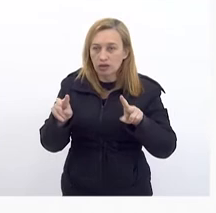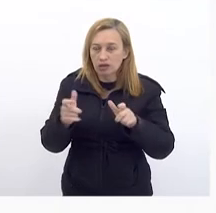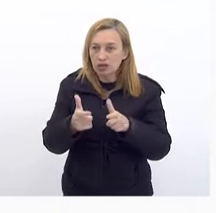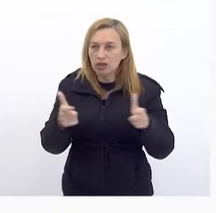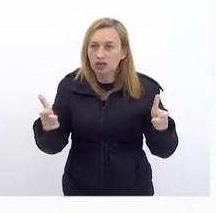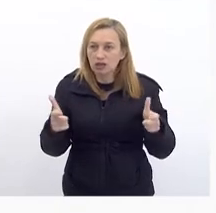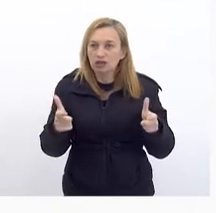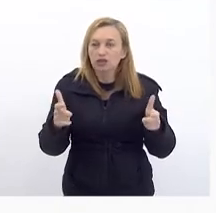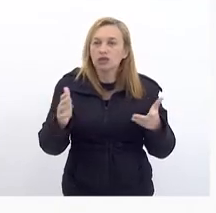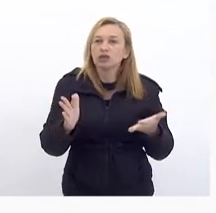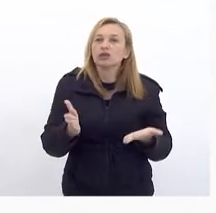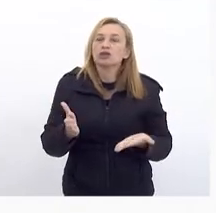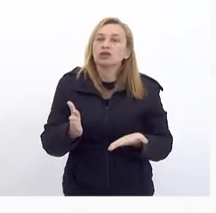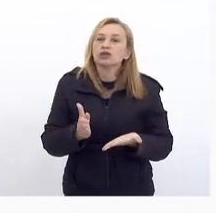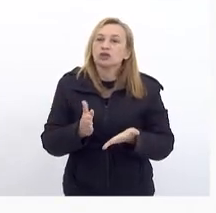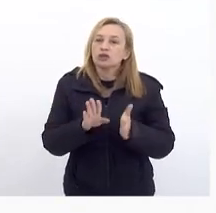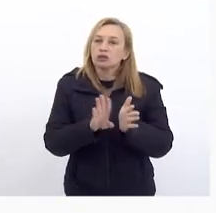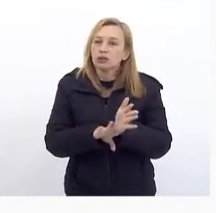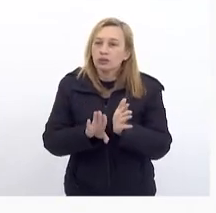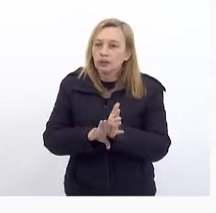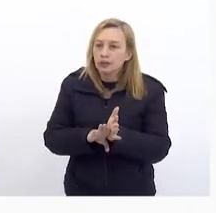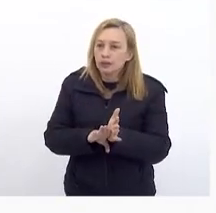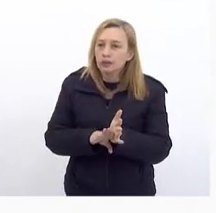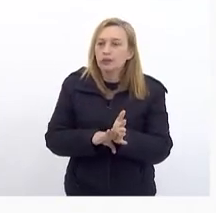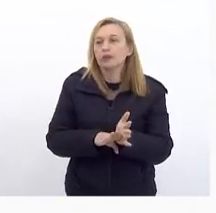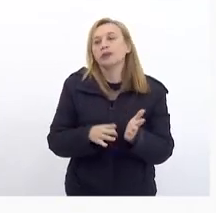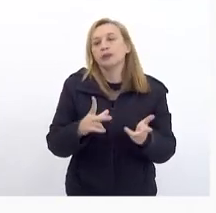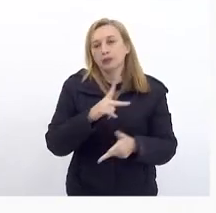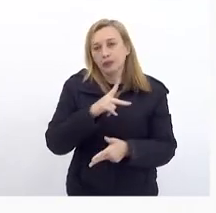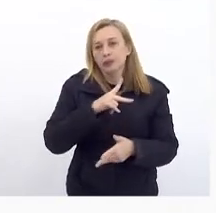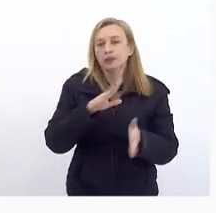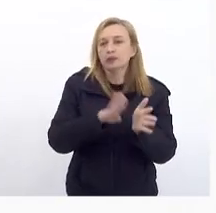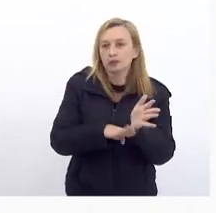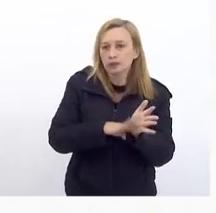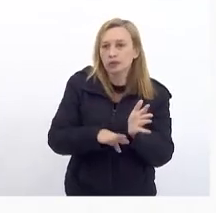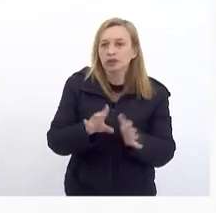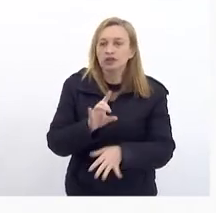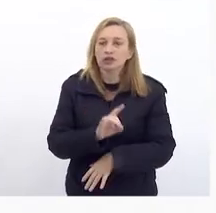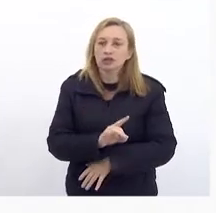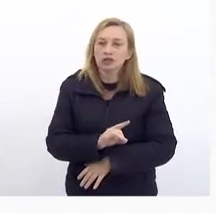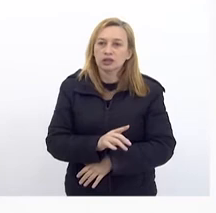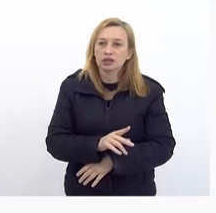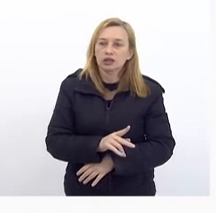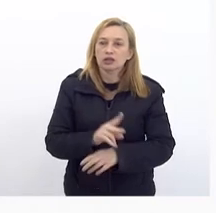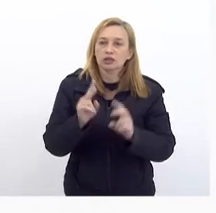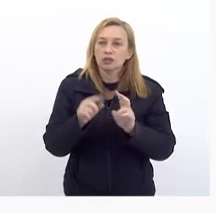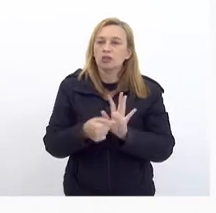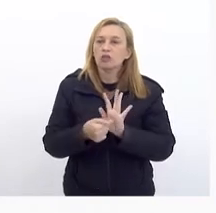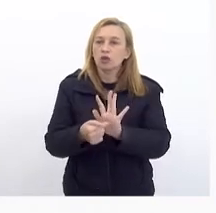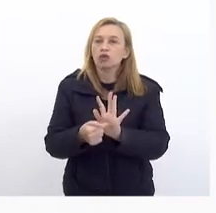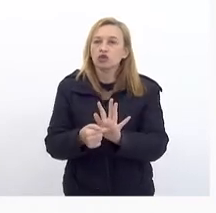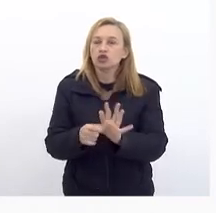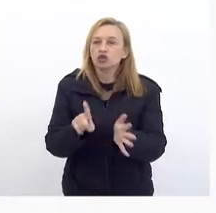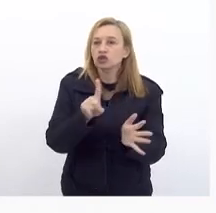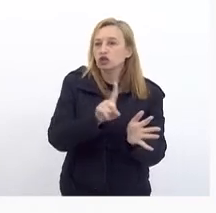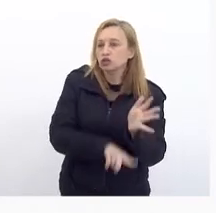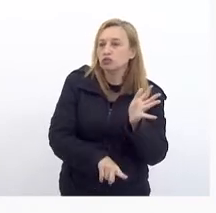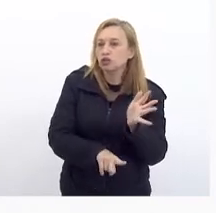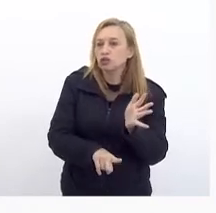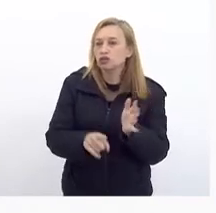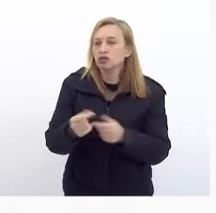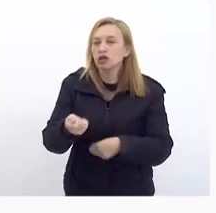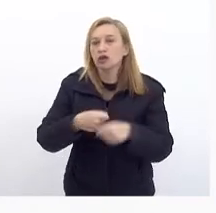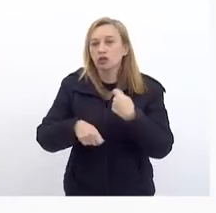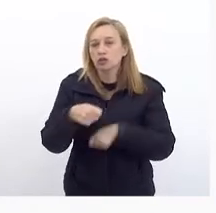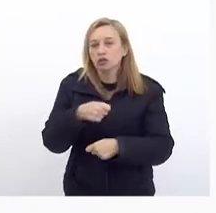Determinados Custeios E a própria Despesa De pessoal Se refletem Na reindução Da economia